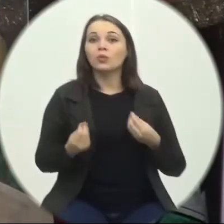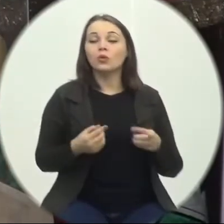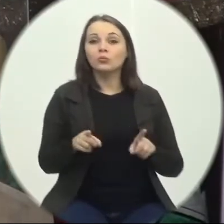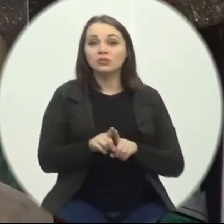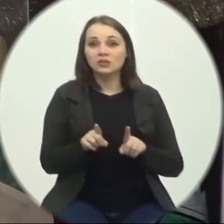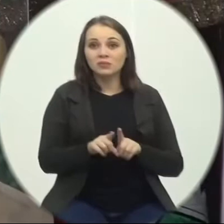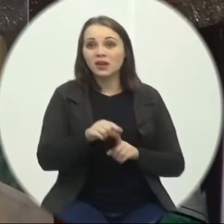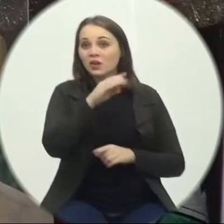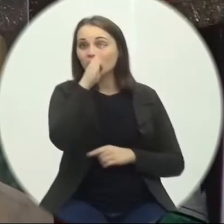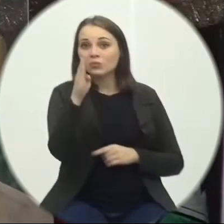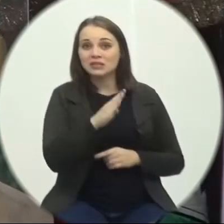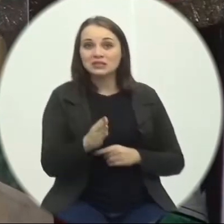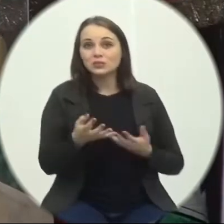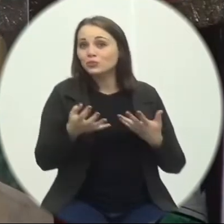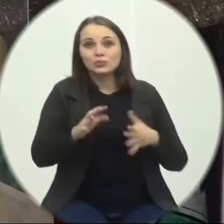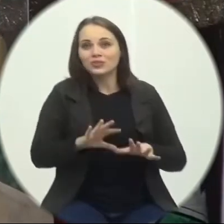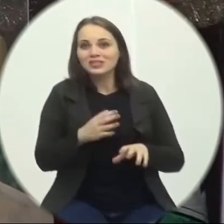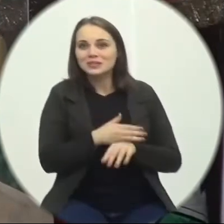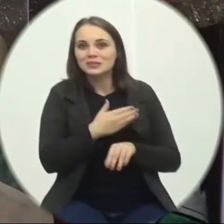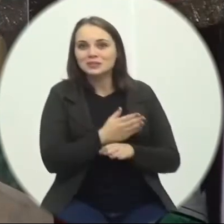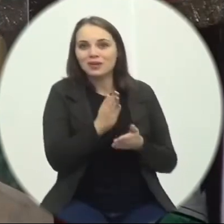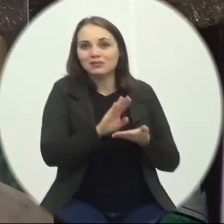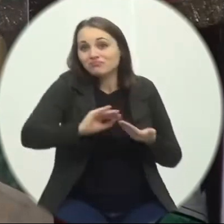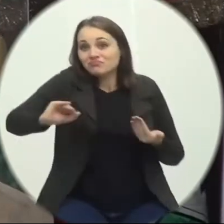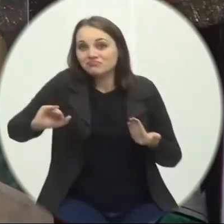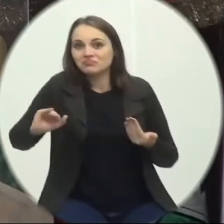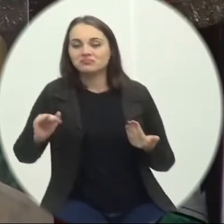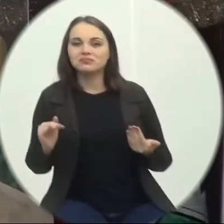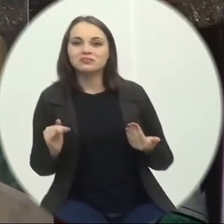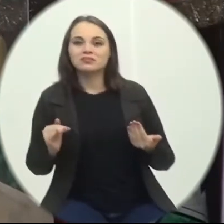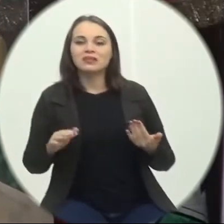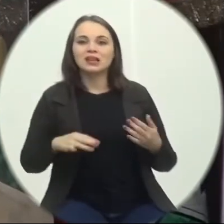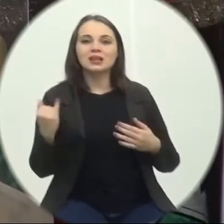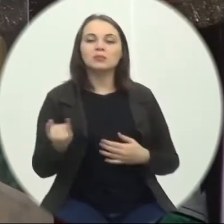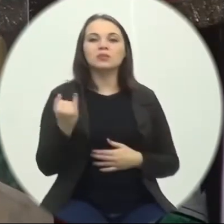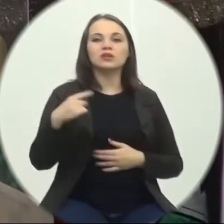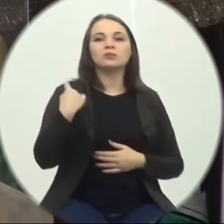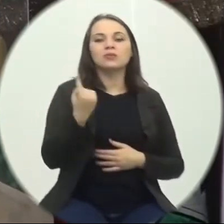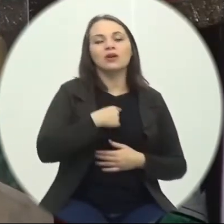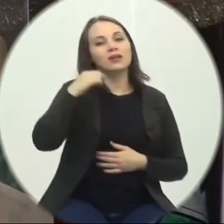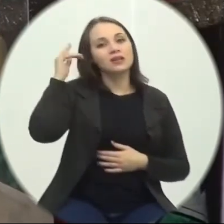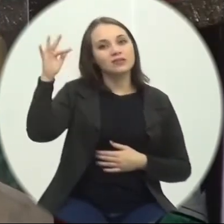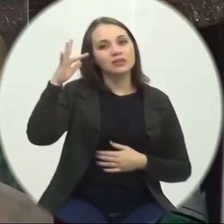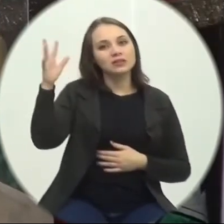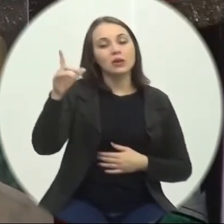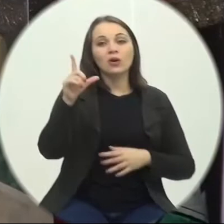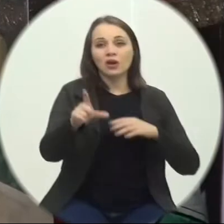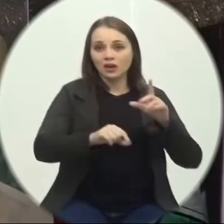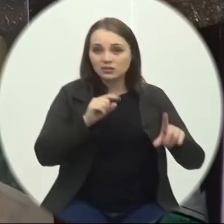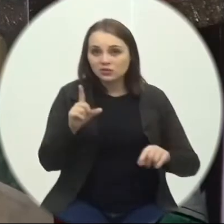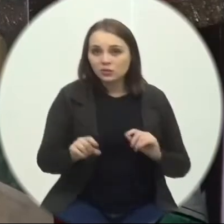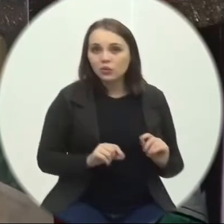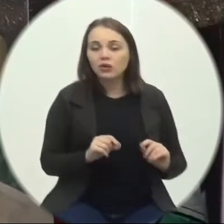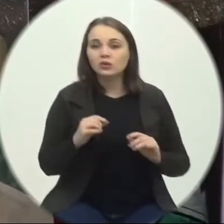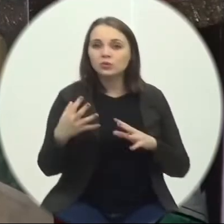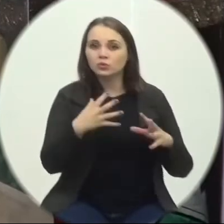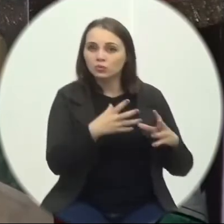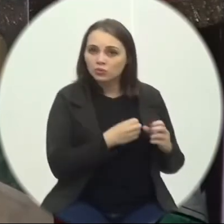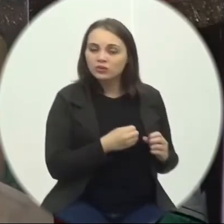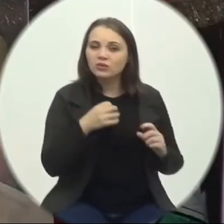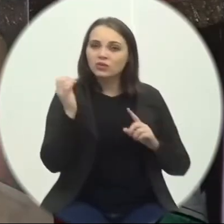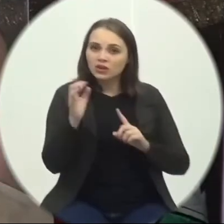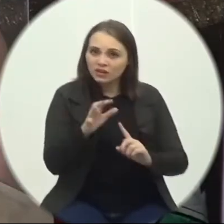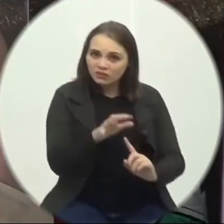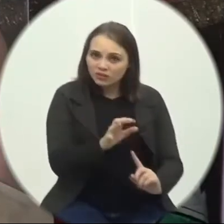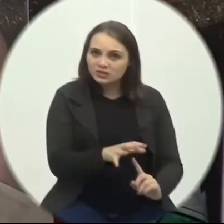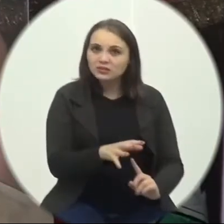Conscientemente Decidiu Ficar de fora E eu acho que é importante Para a nossa reflexão Que essas decisões Impactam Na vinda de vacina